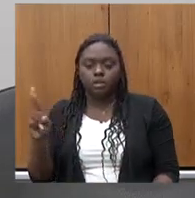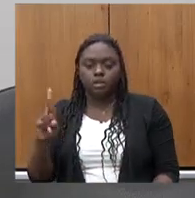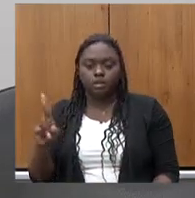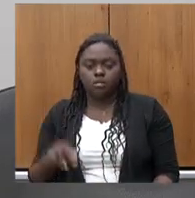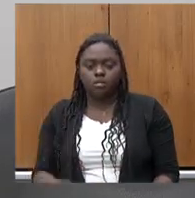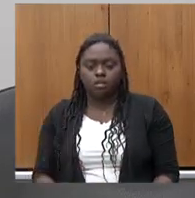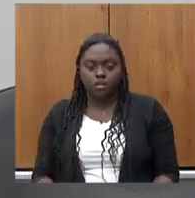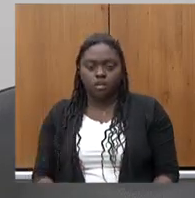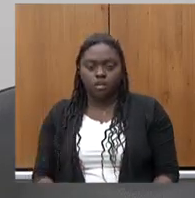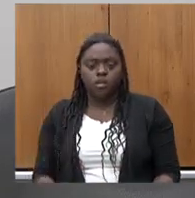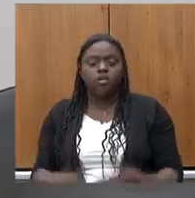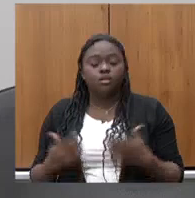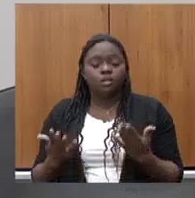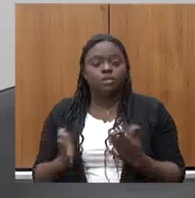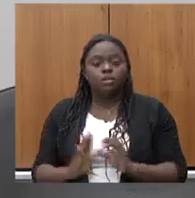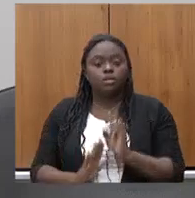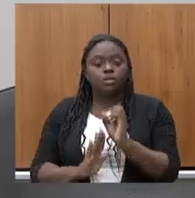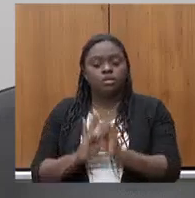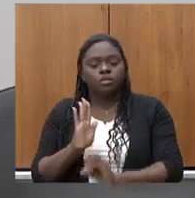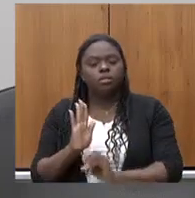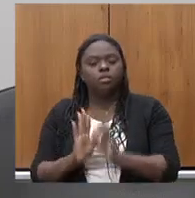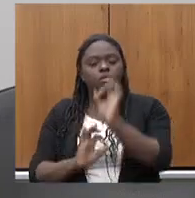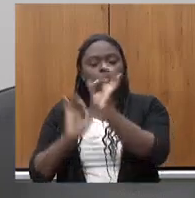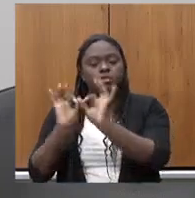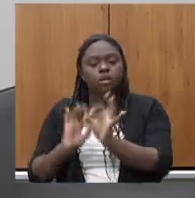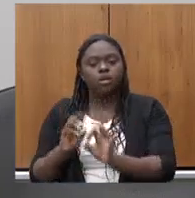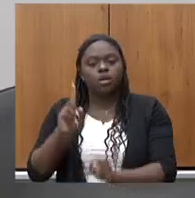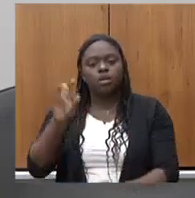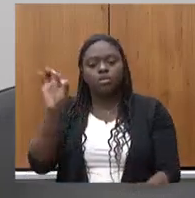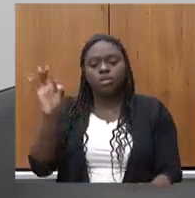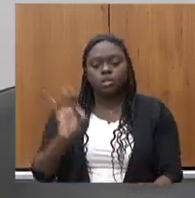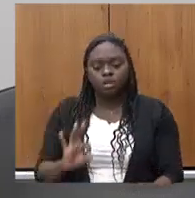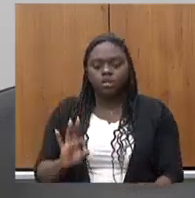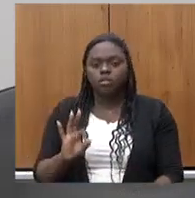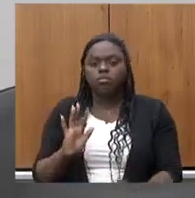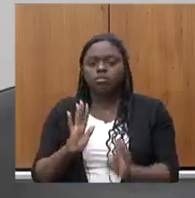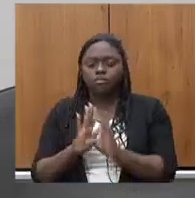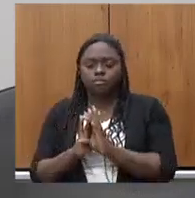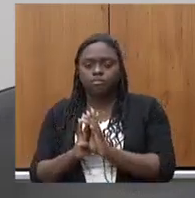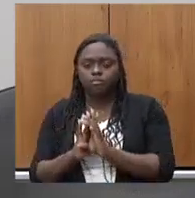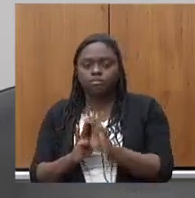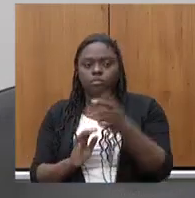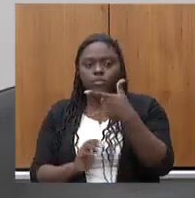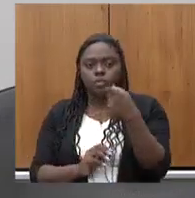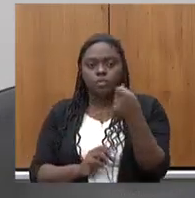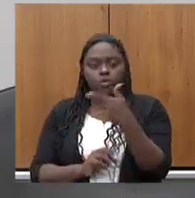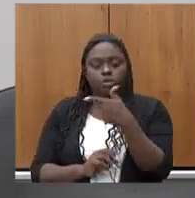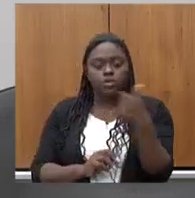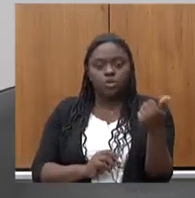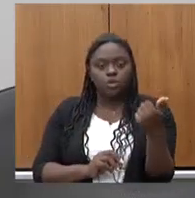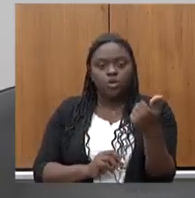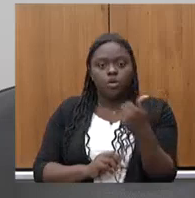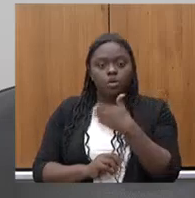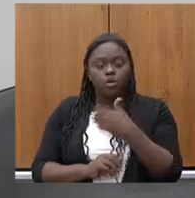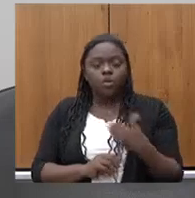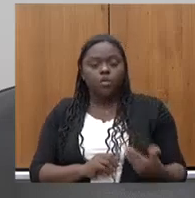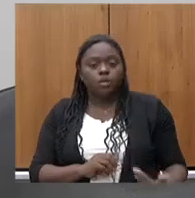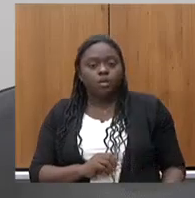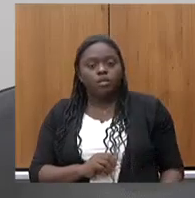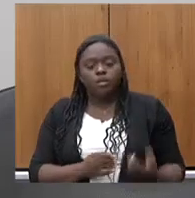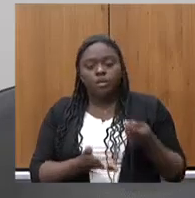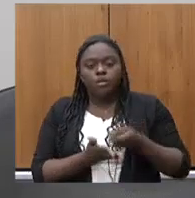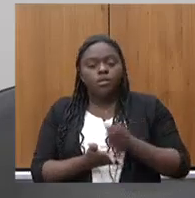isso do que foi orçado o orçado é 1% é a constituição 2021 o governo Zema deixou de investir